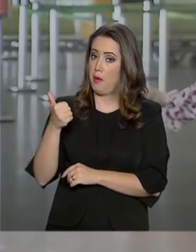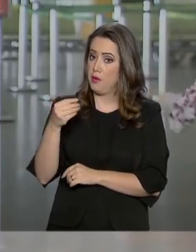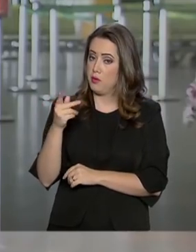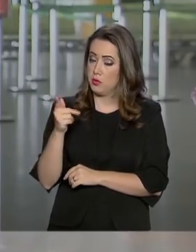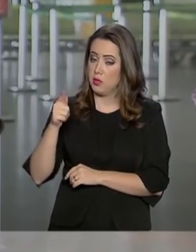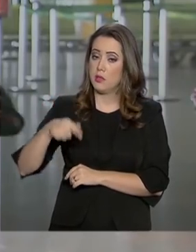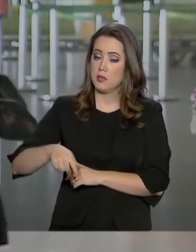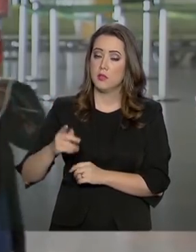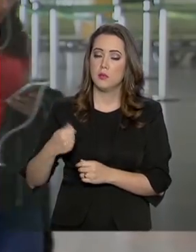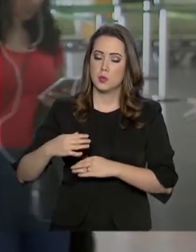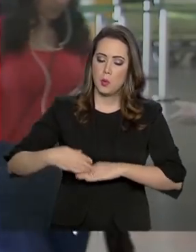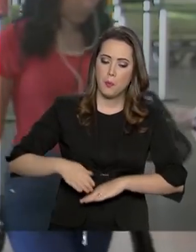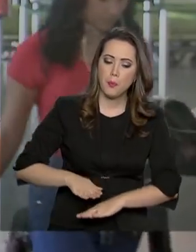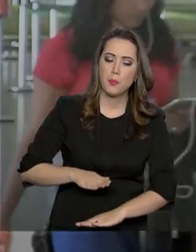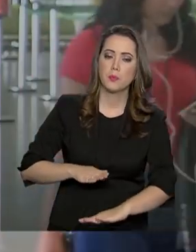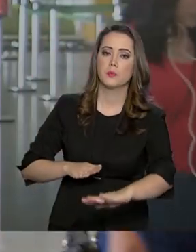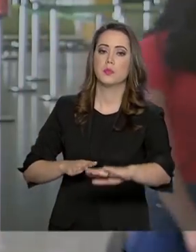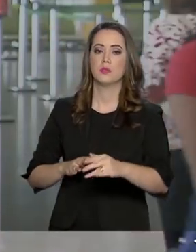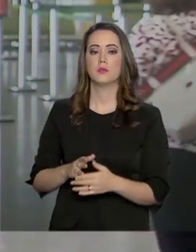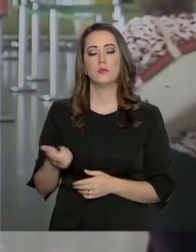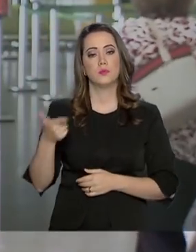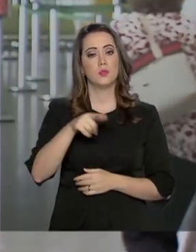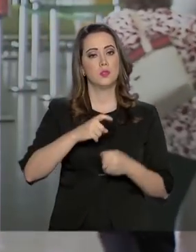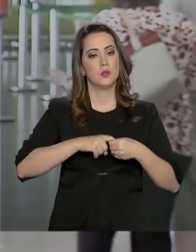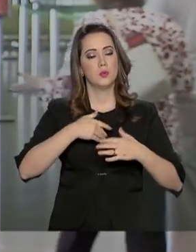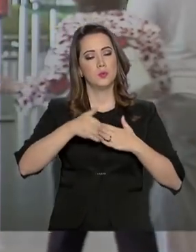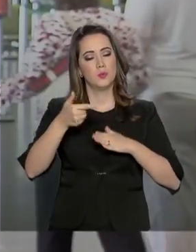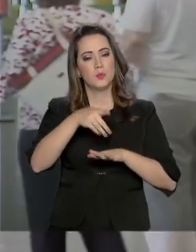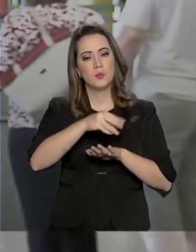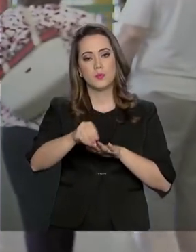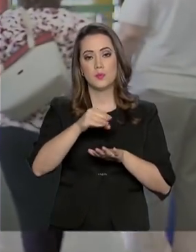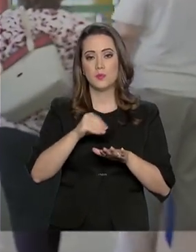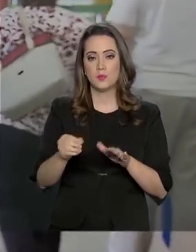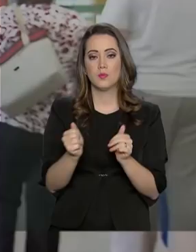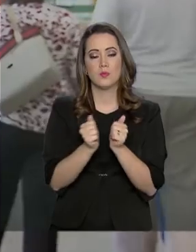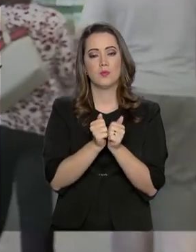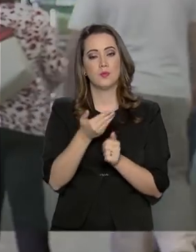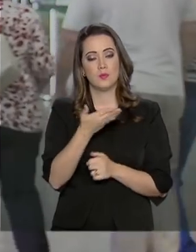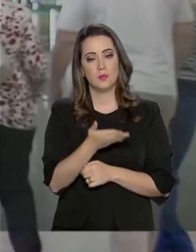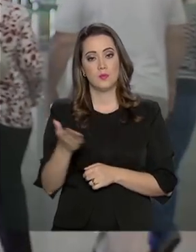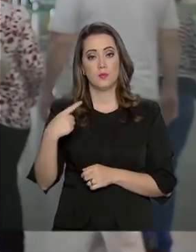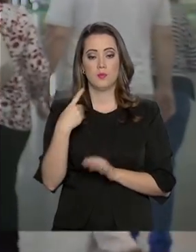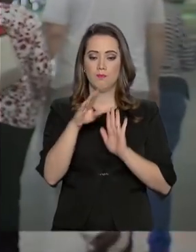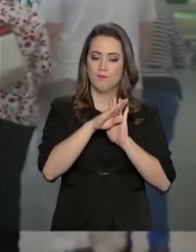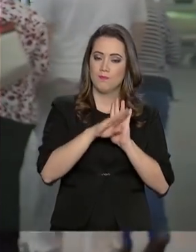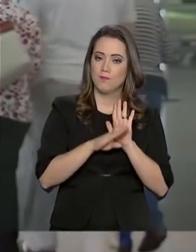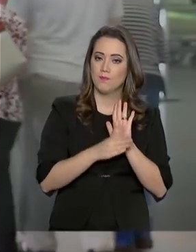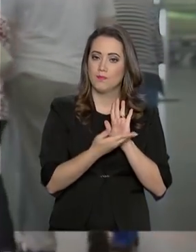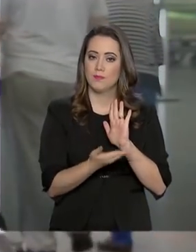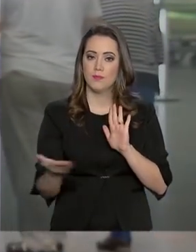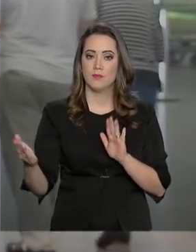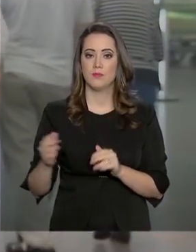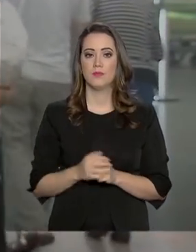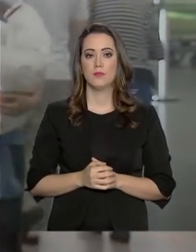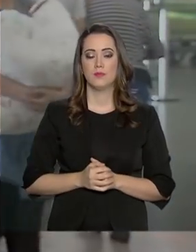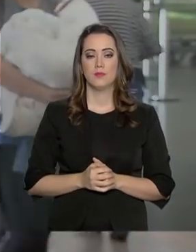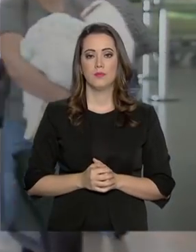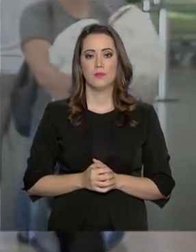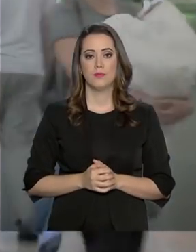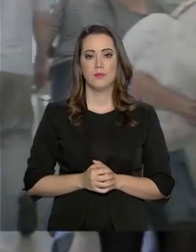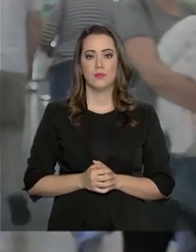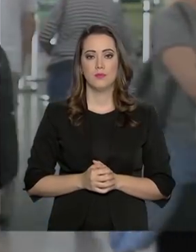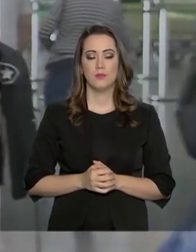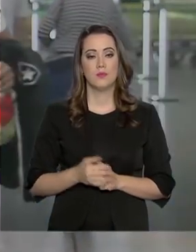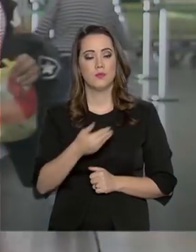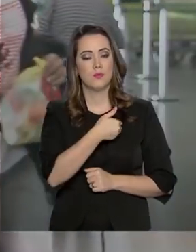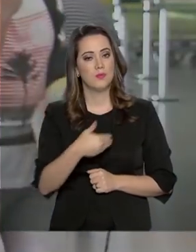despachadas. Nós ficamos por aqui, voltamos a qualquer momento, com outras informações ao longo da nossa programação. Não saia